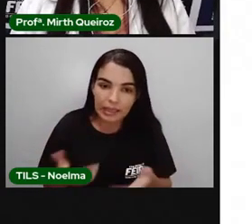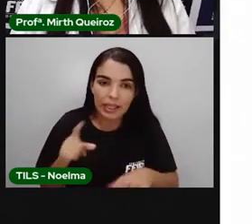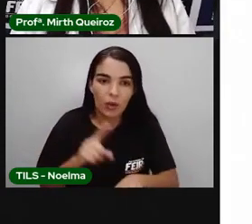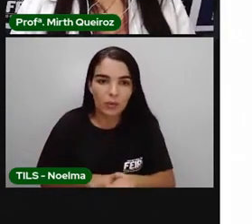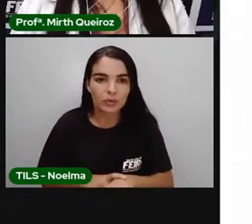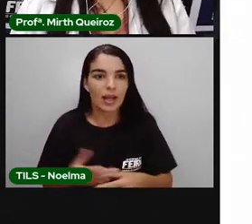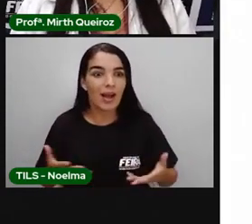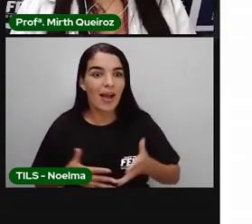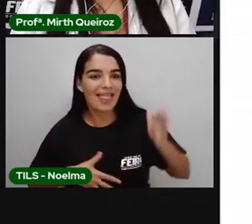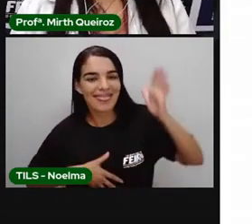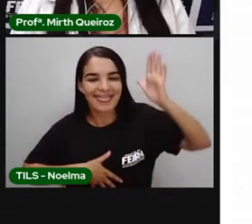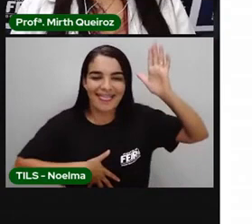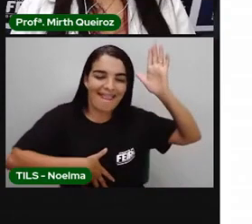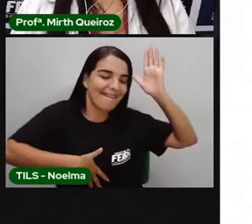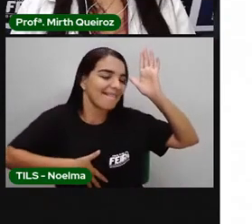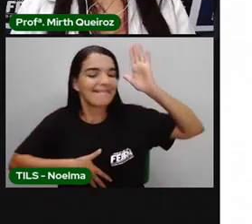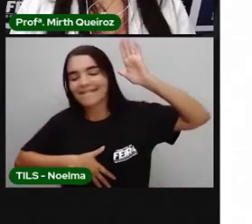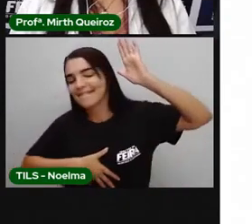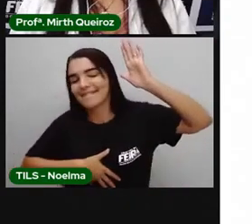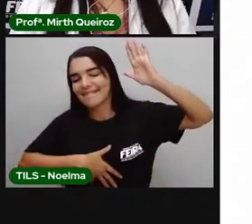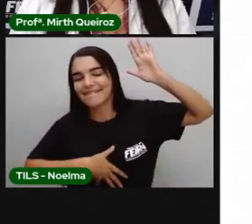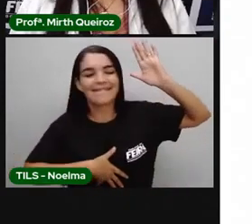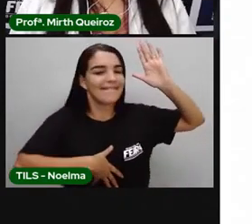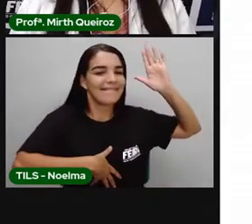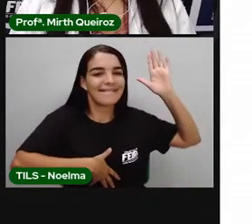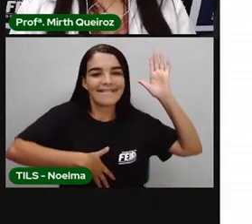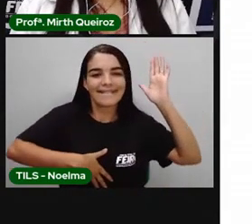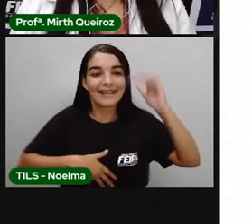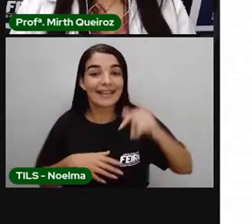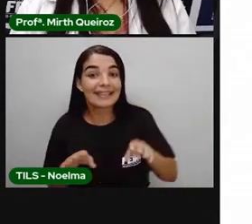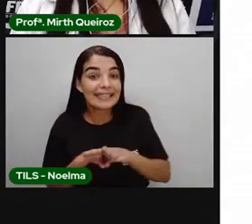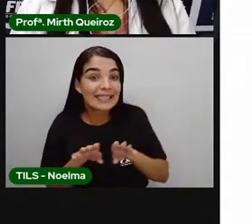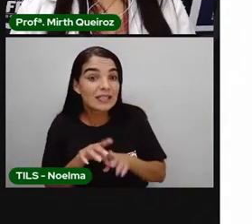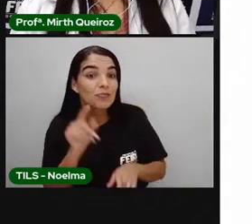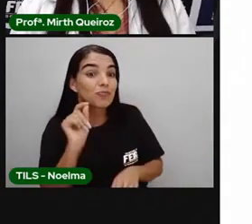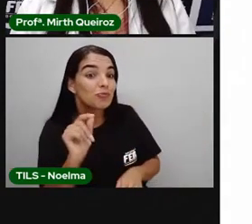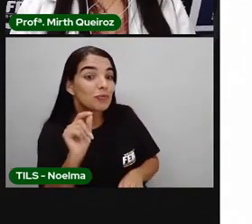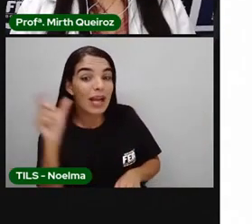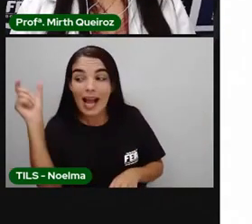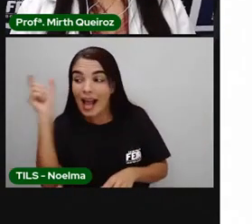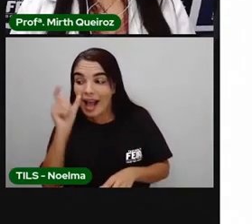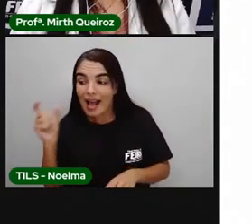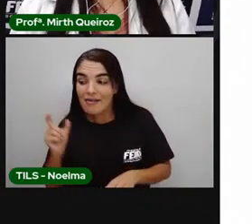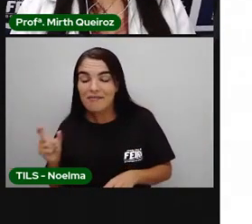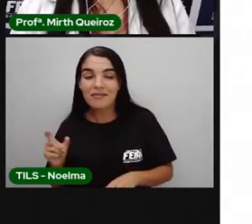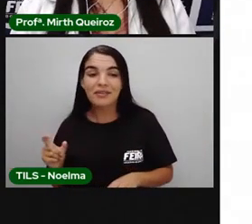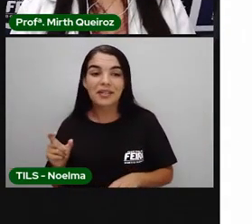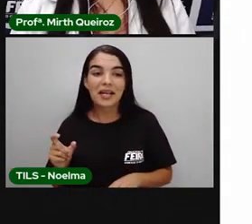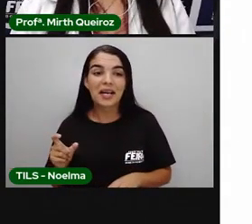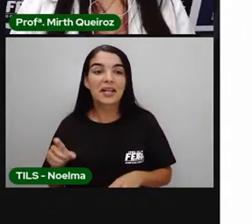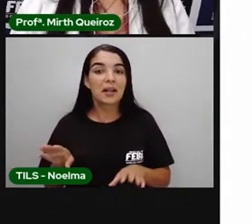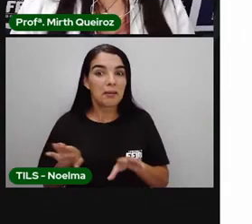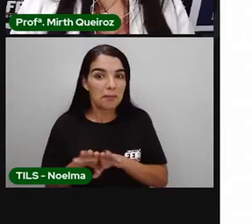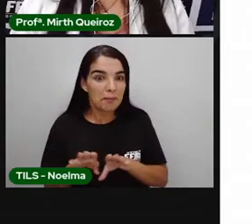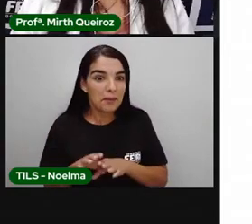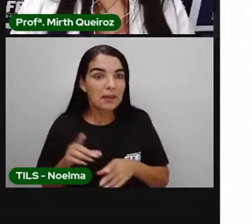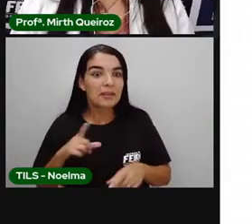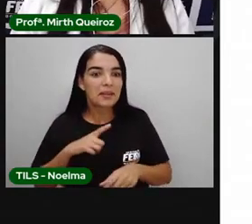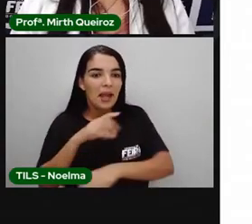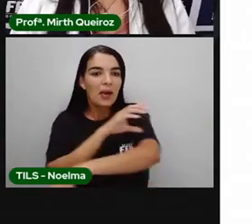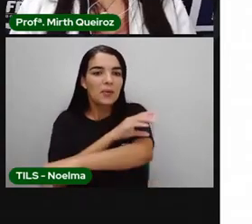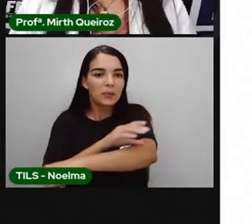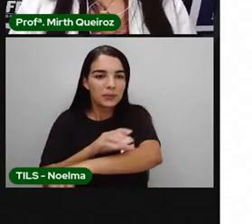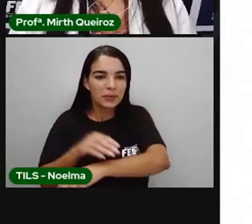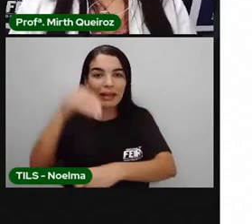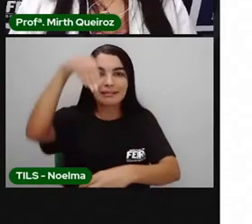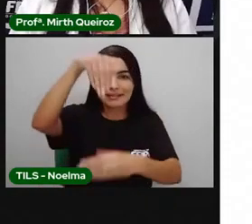Danças. As danças também africanas fizeram aí parte, fazem parte da nossa cultura.